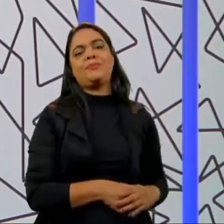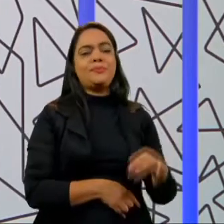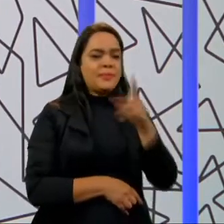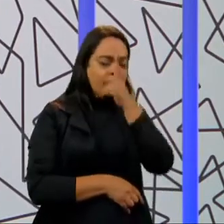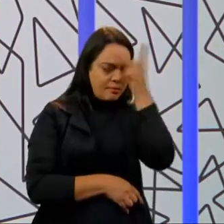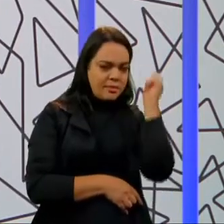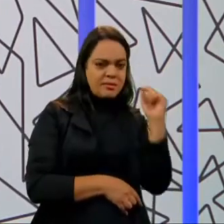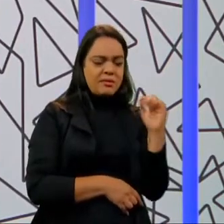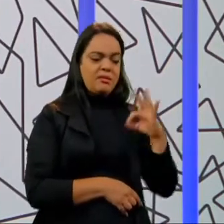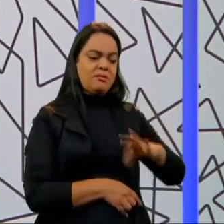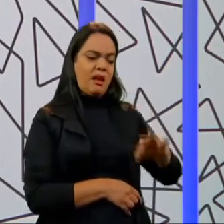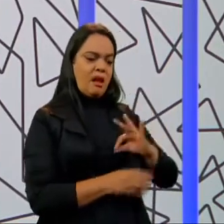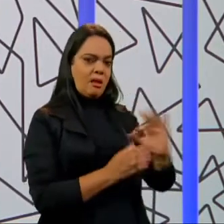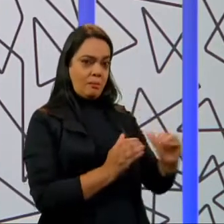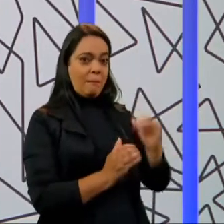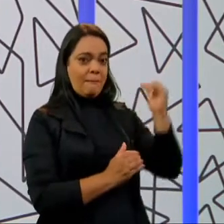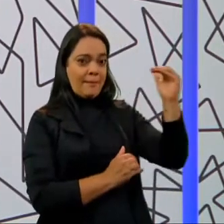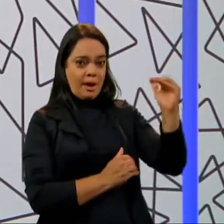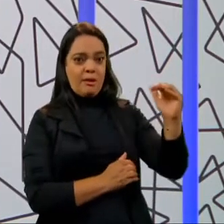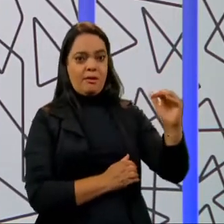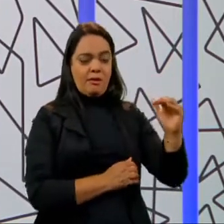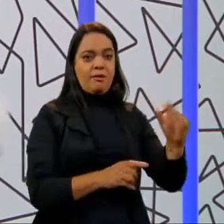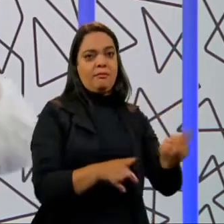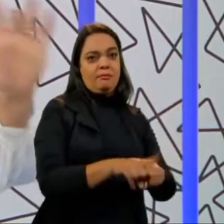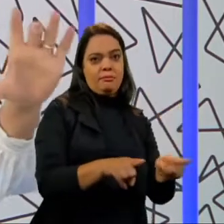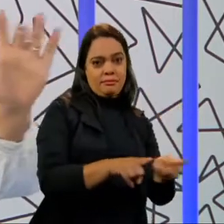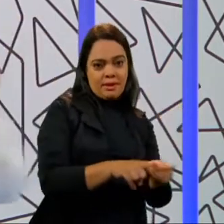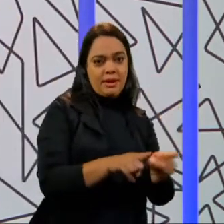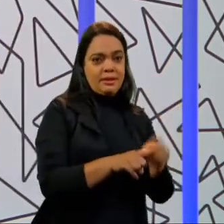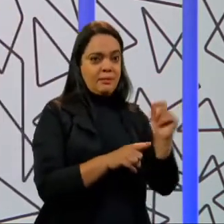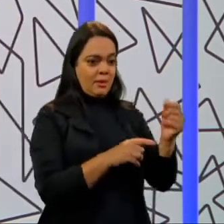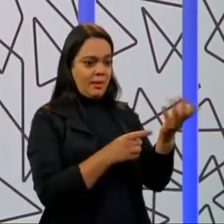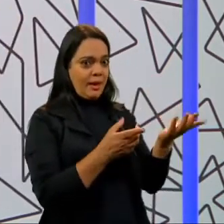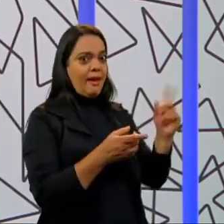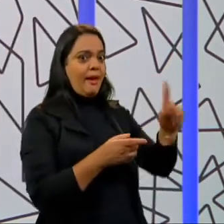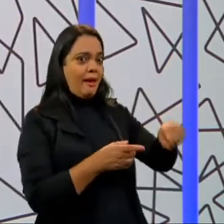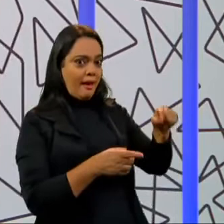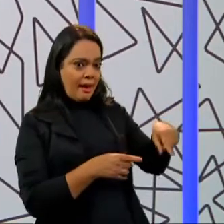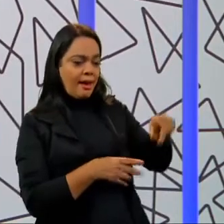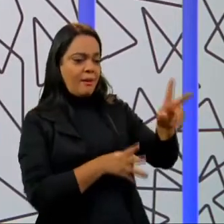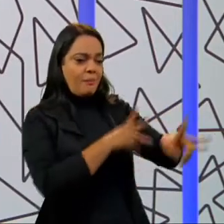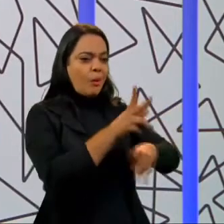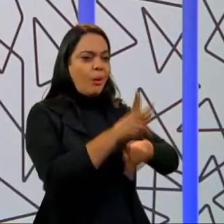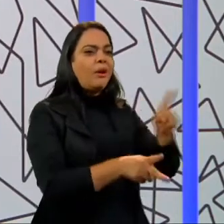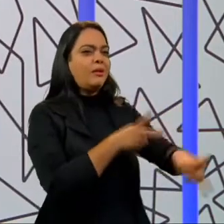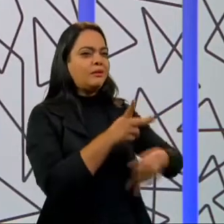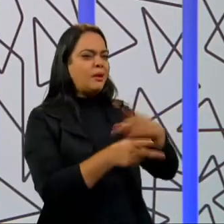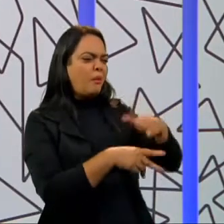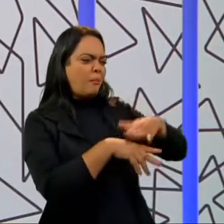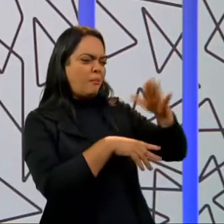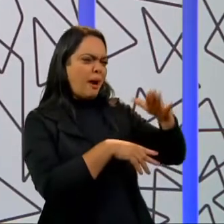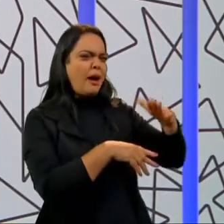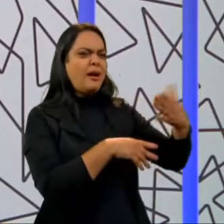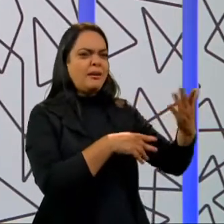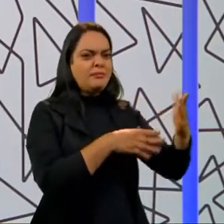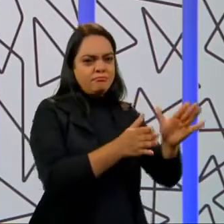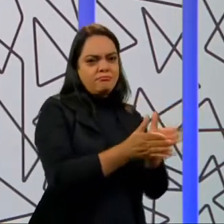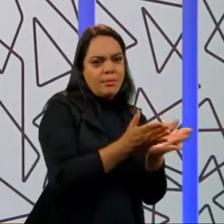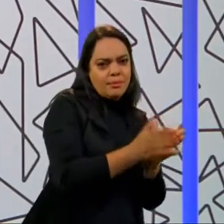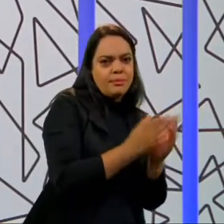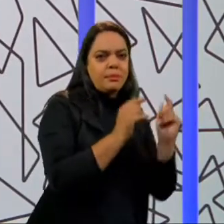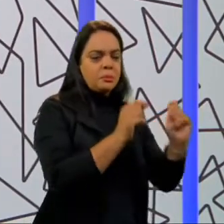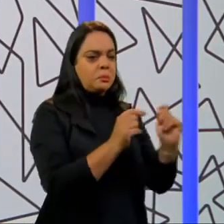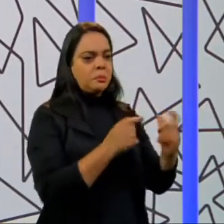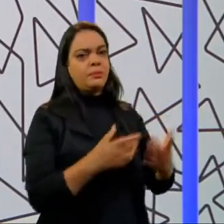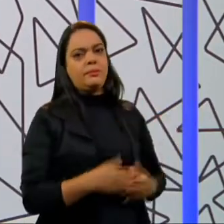classes de mais alta renda, mas ainda dentro de um escopo da base, que nós estamos falando aqui, essa reposição não foi tão grande,